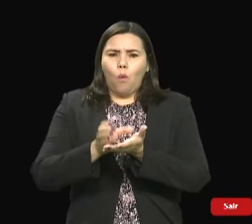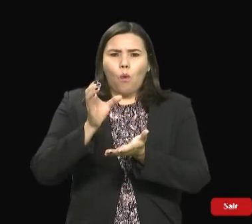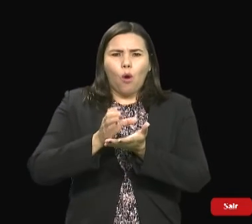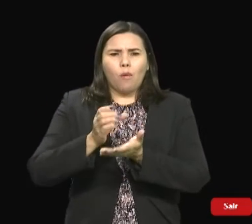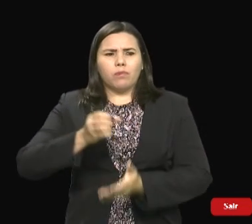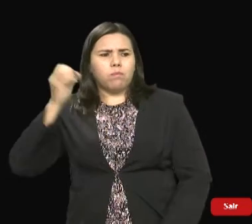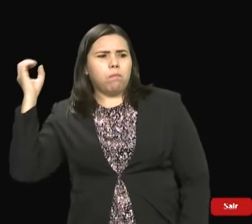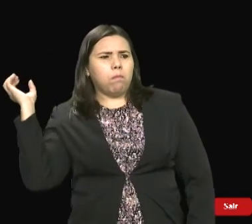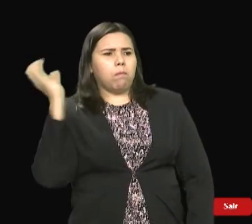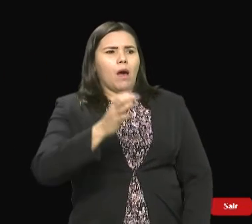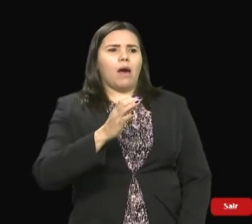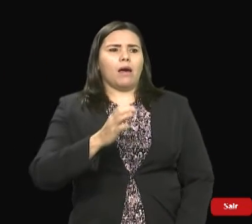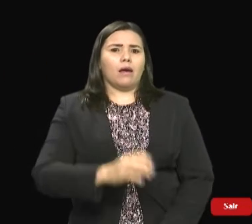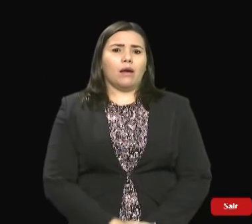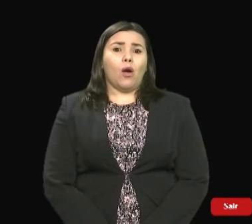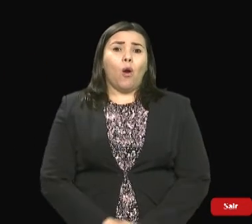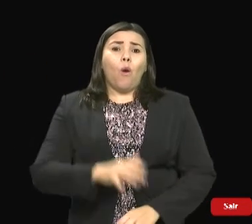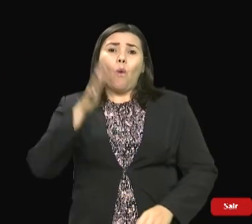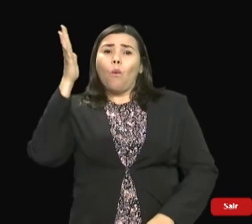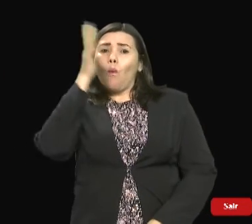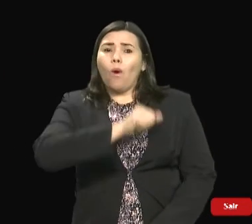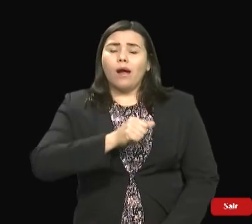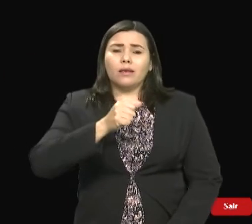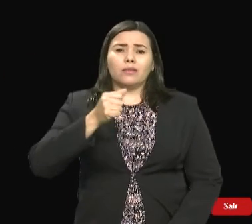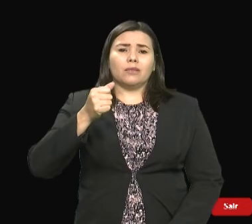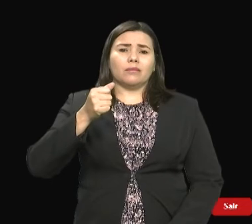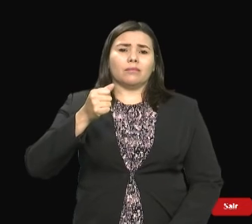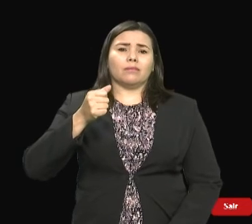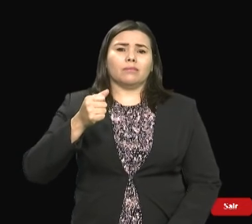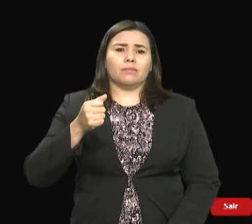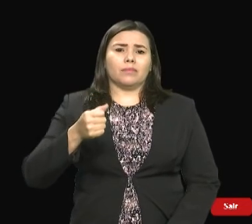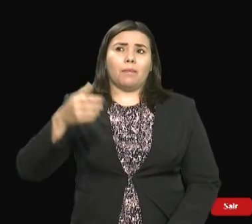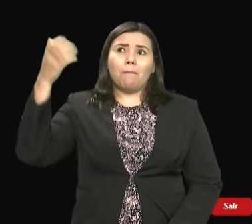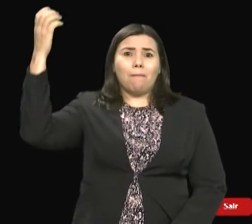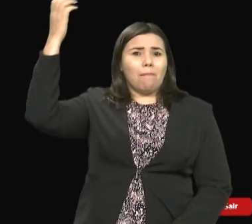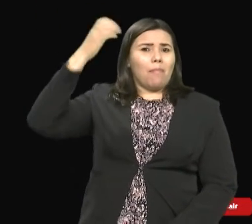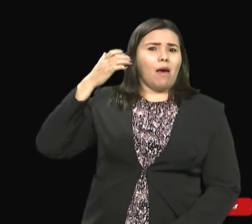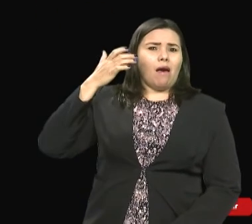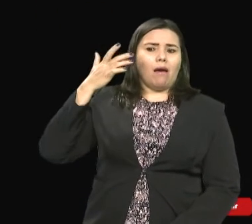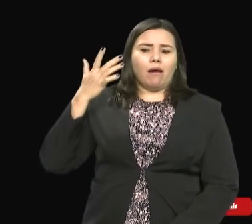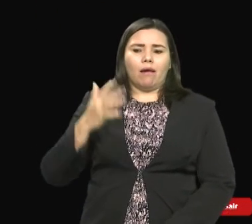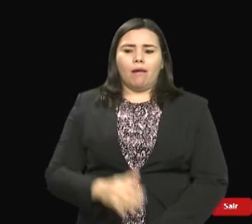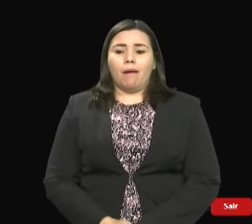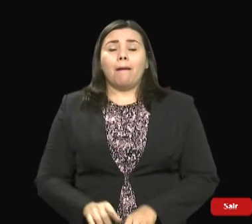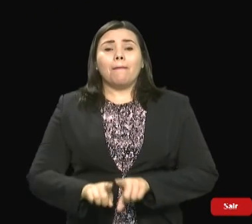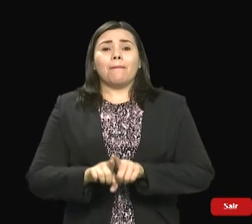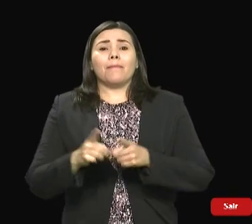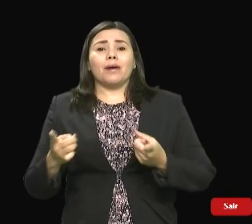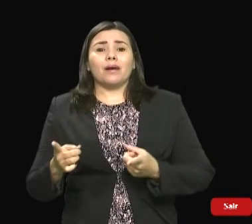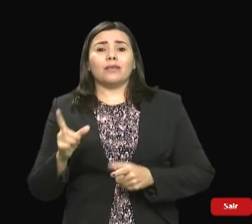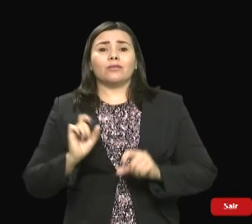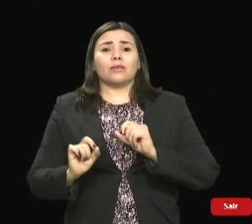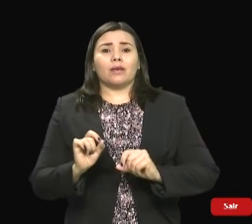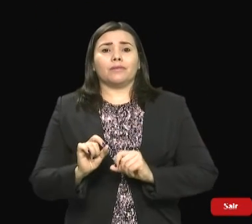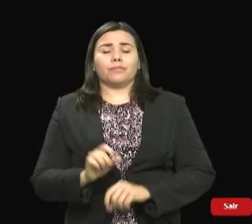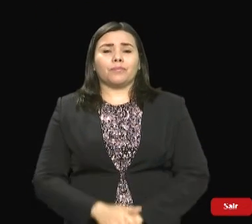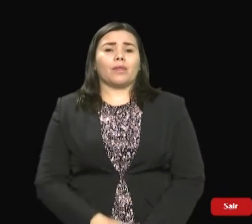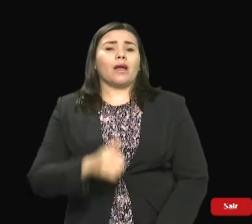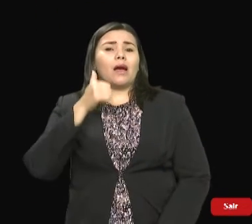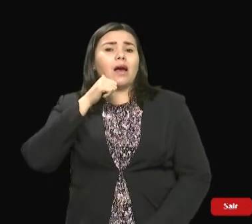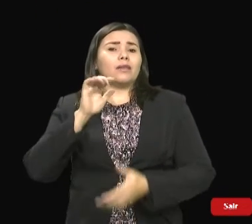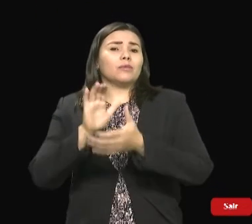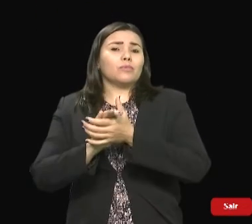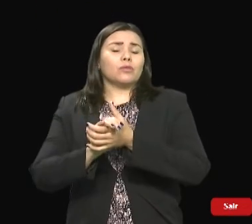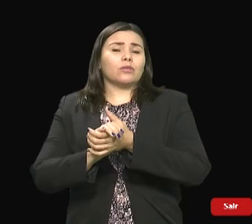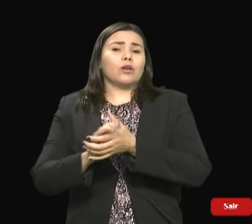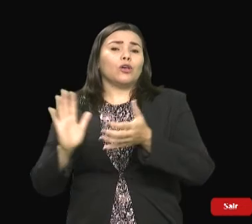hoje não estar aqui, mas o copo, ao invés de pegar em mim, quebrou o dedo da mulher, da esposa, do vice